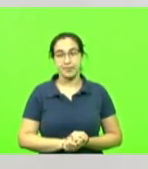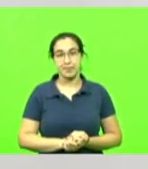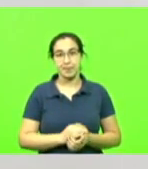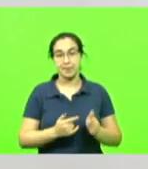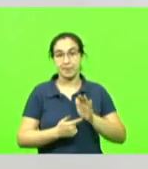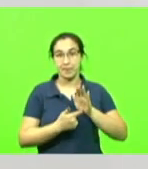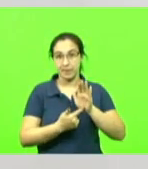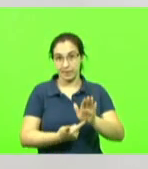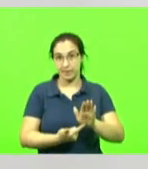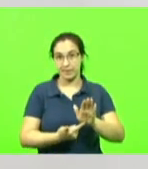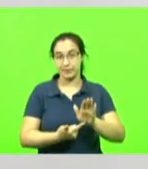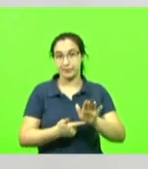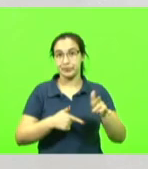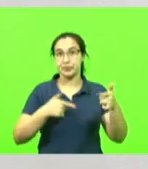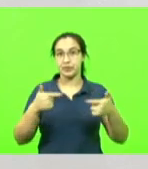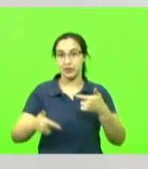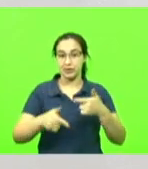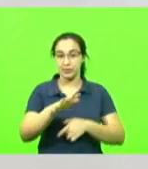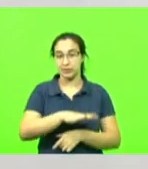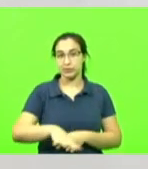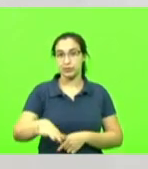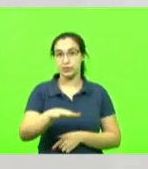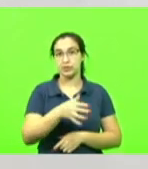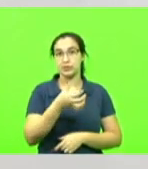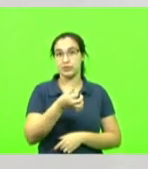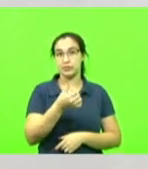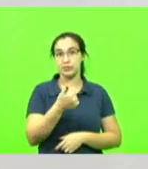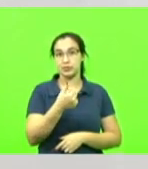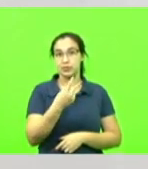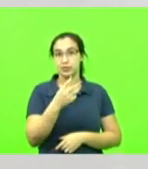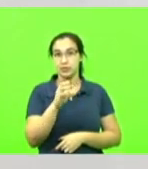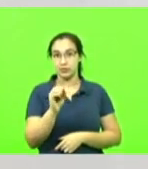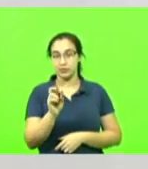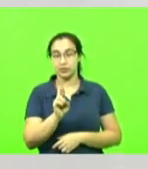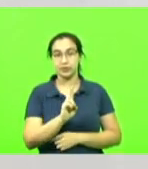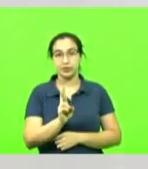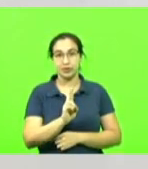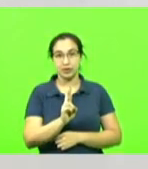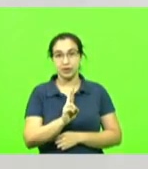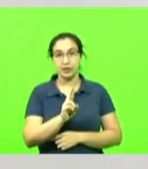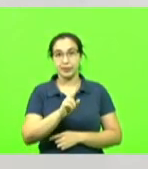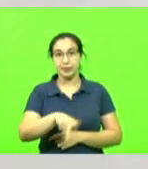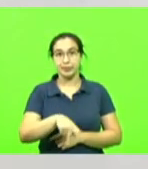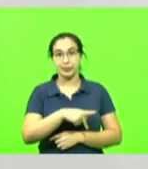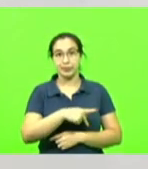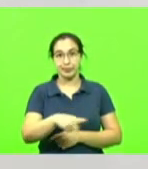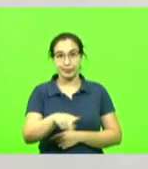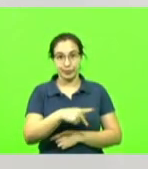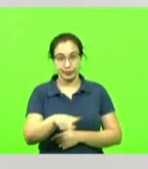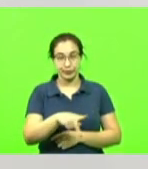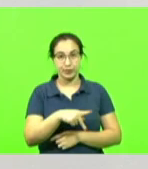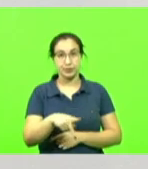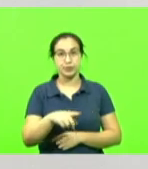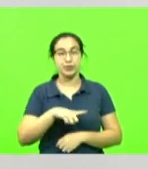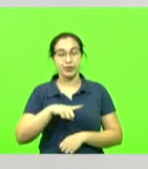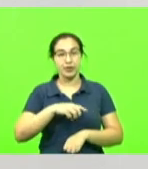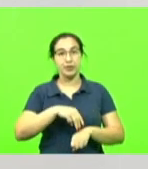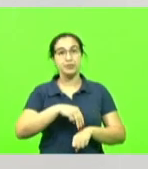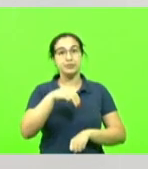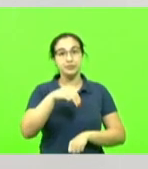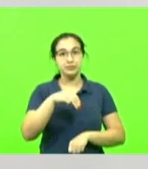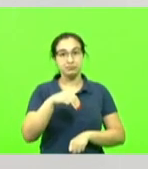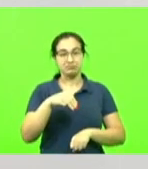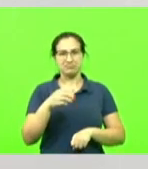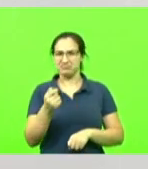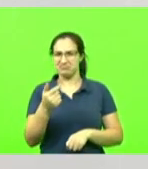serviço para a sociedade. R$ 6.120 o professor com o mestrado. Quase se equipara